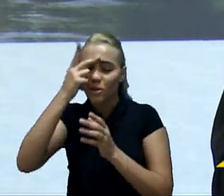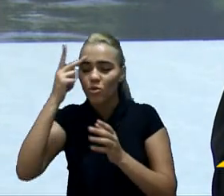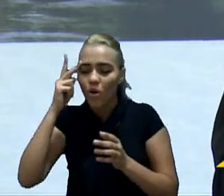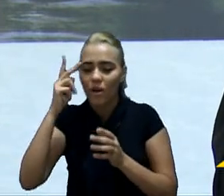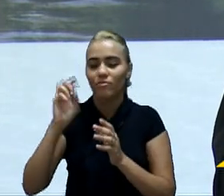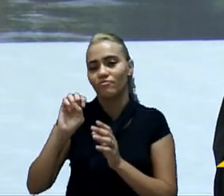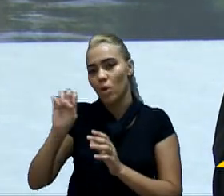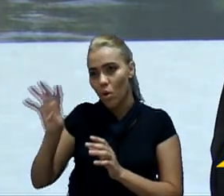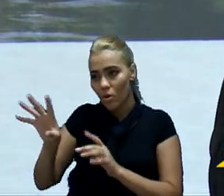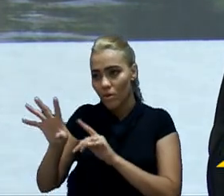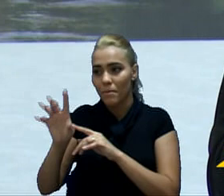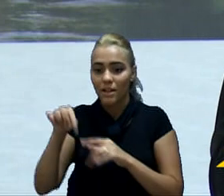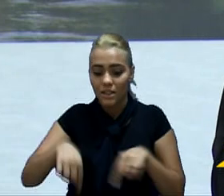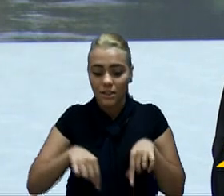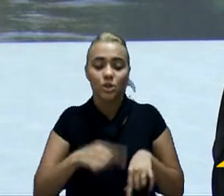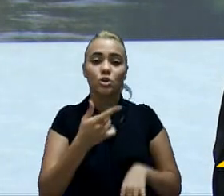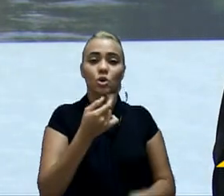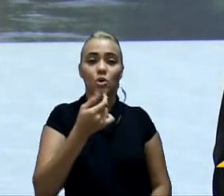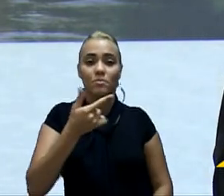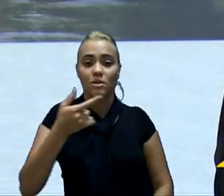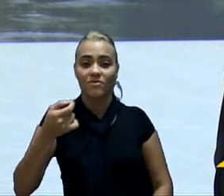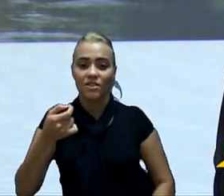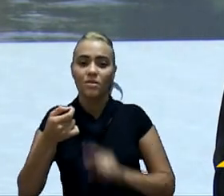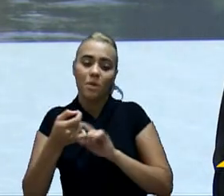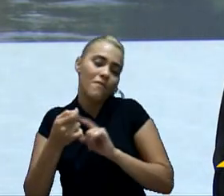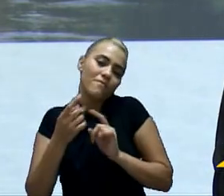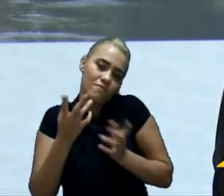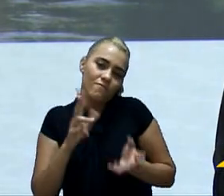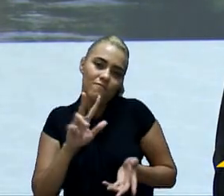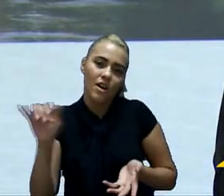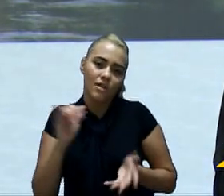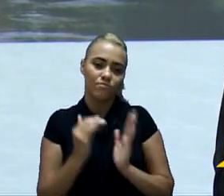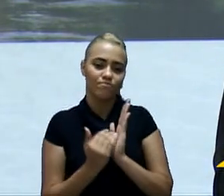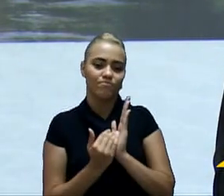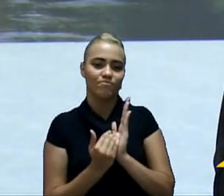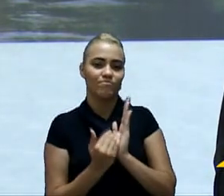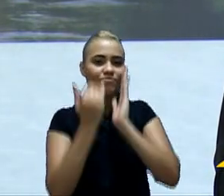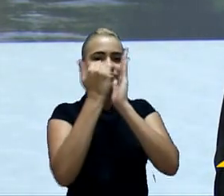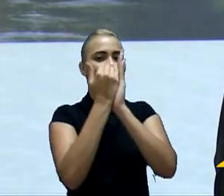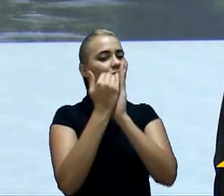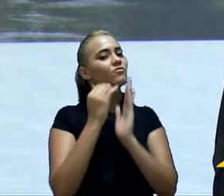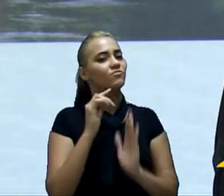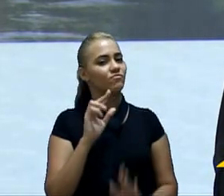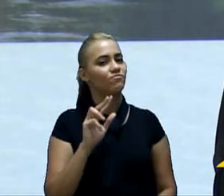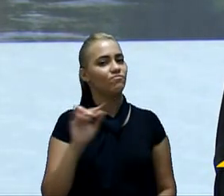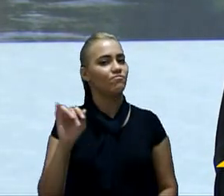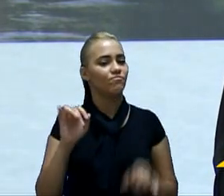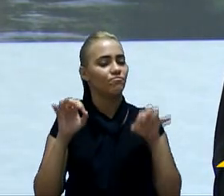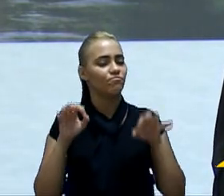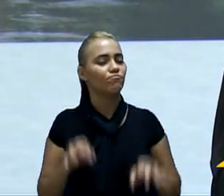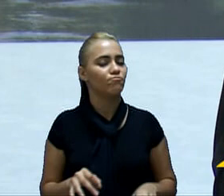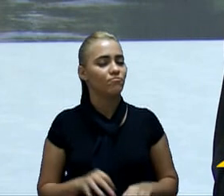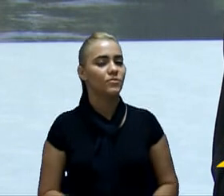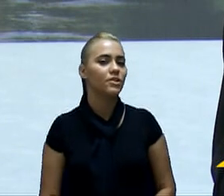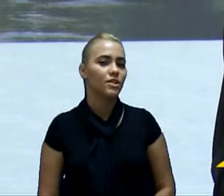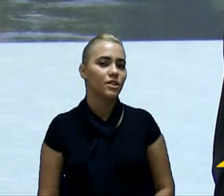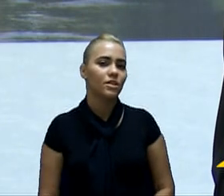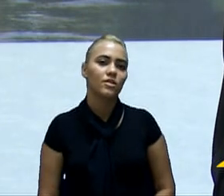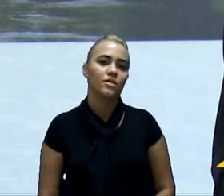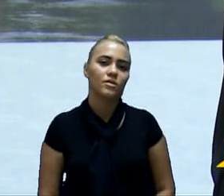de pessoal de 2020, ele hoje vai gerar um impacto orçamentário. Veja que se eu não tinha,